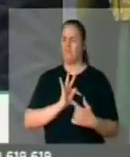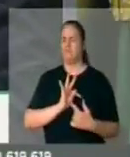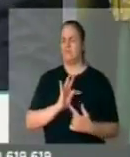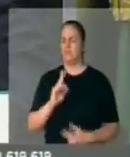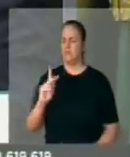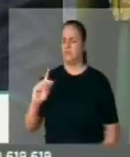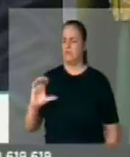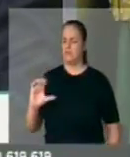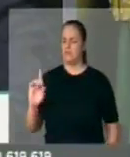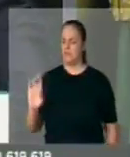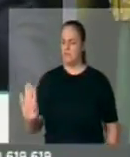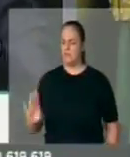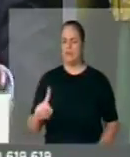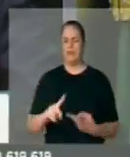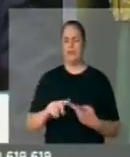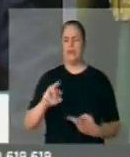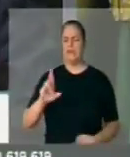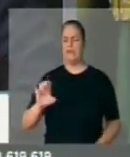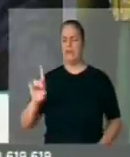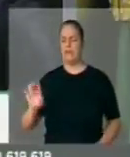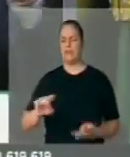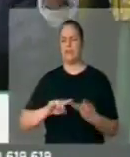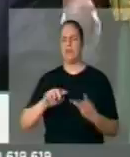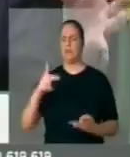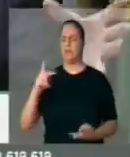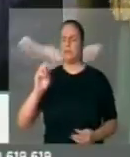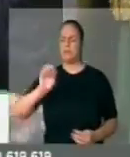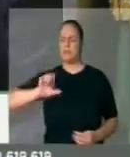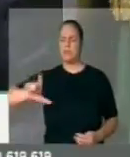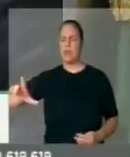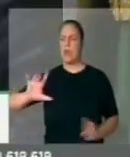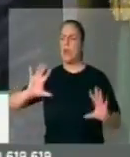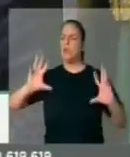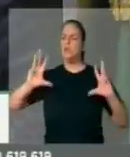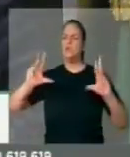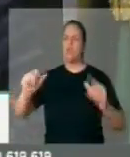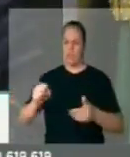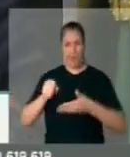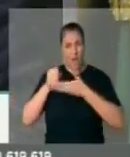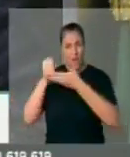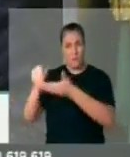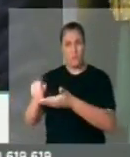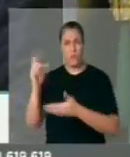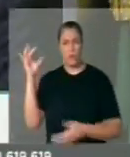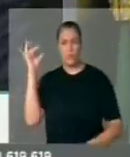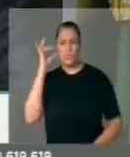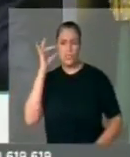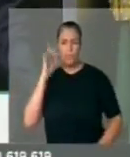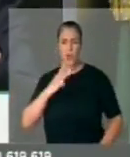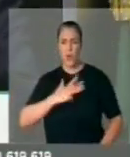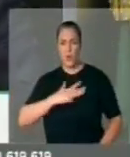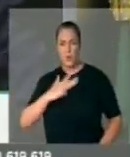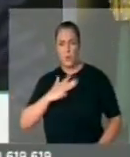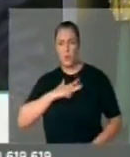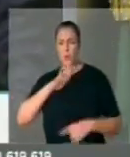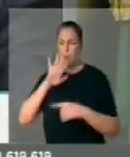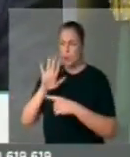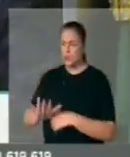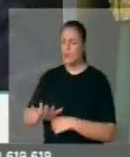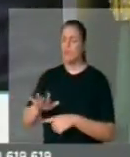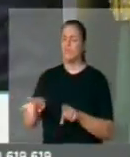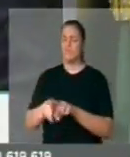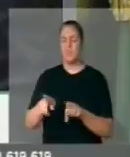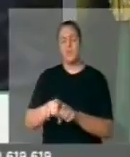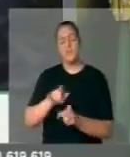PCdoB, Rede, PSOL, todos aqueles que ajudaram a Dilma e o Lula a governar, inclusive o PDT